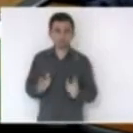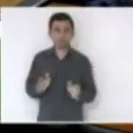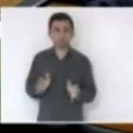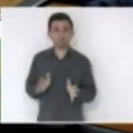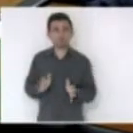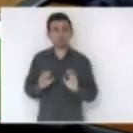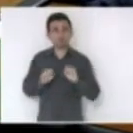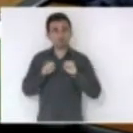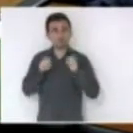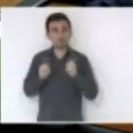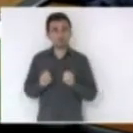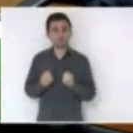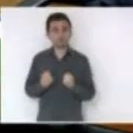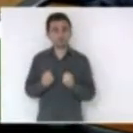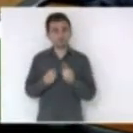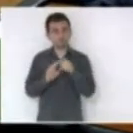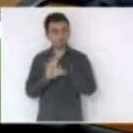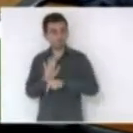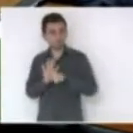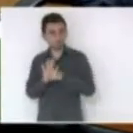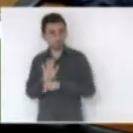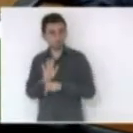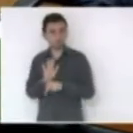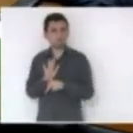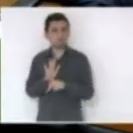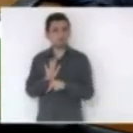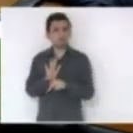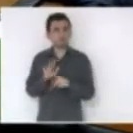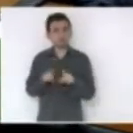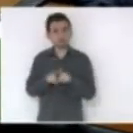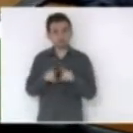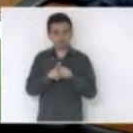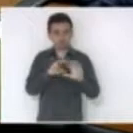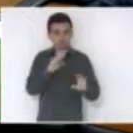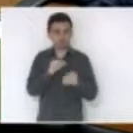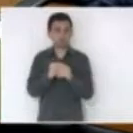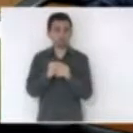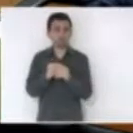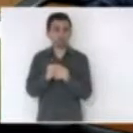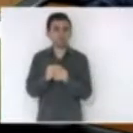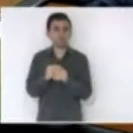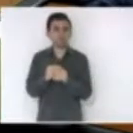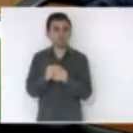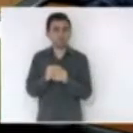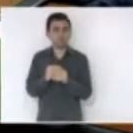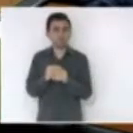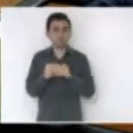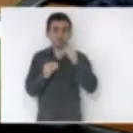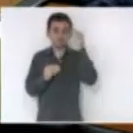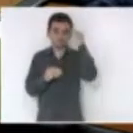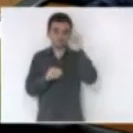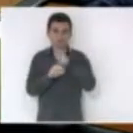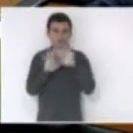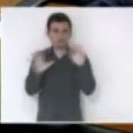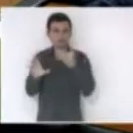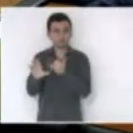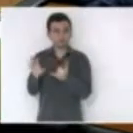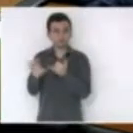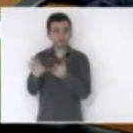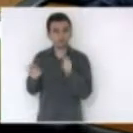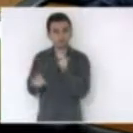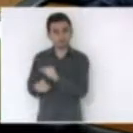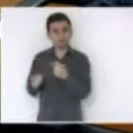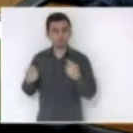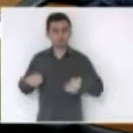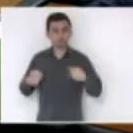na defesa desse projeto também na defesa da emenda entendendo que a Selesc realmente